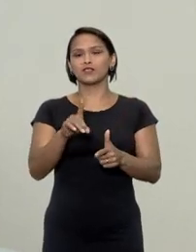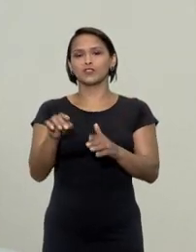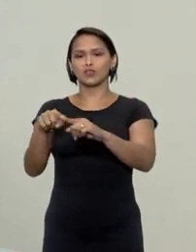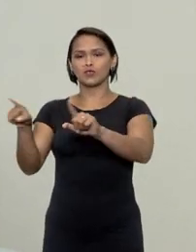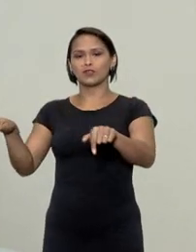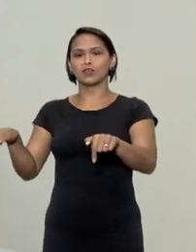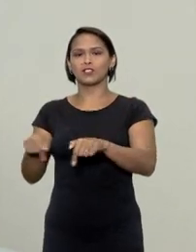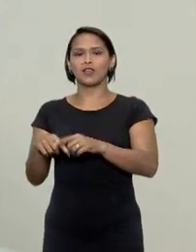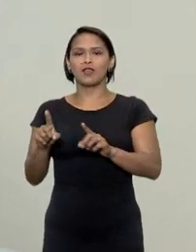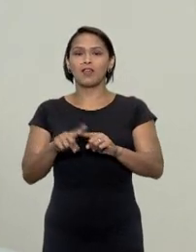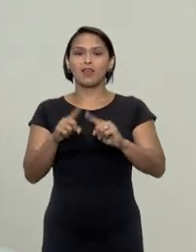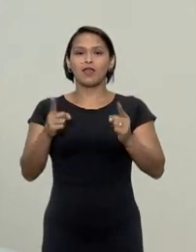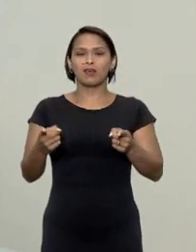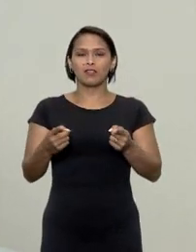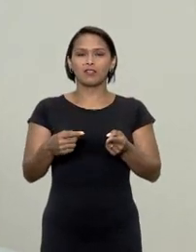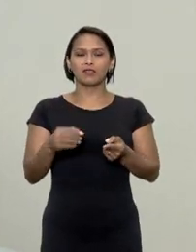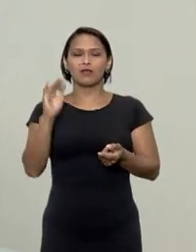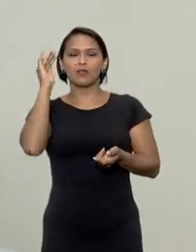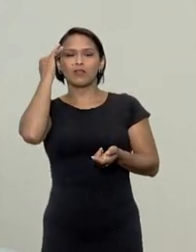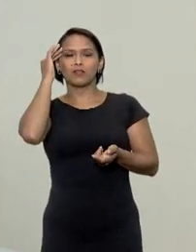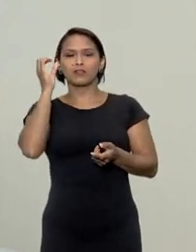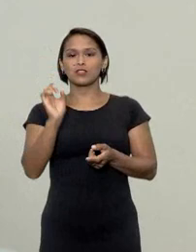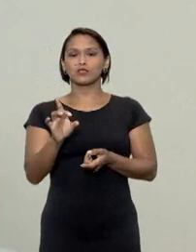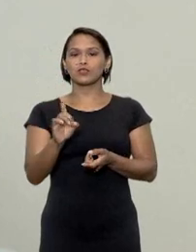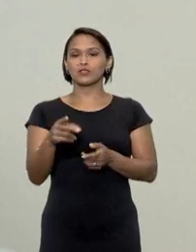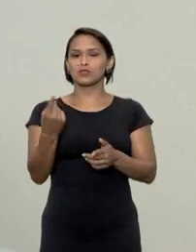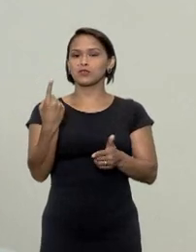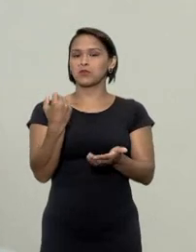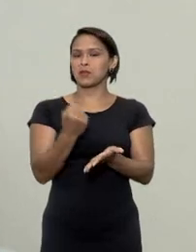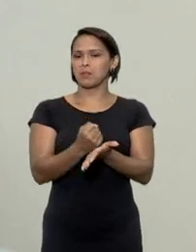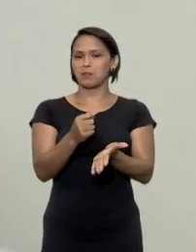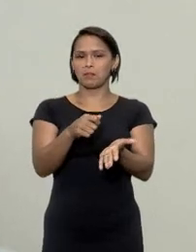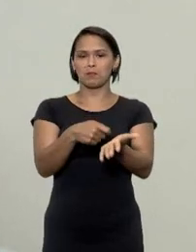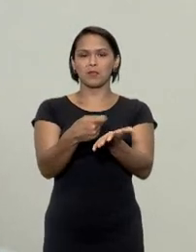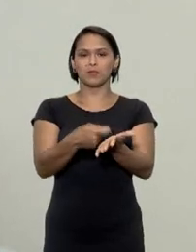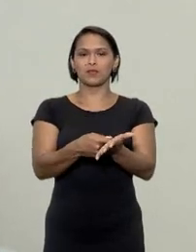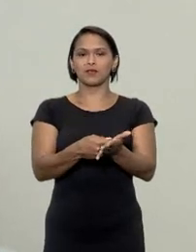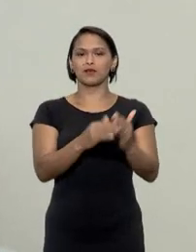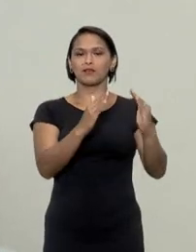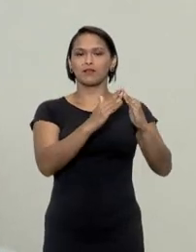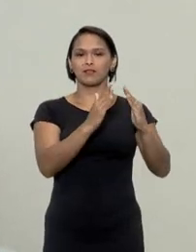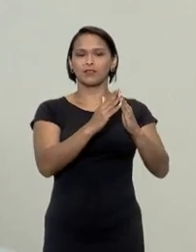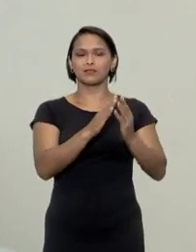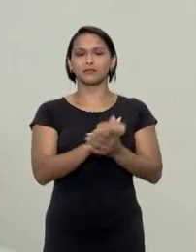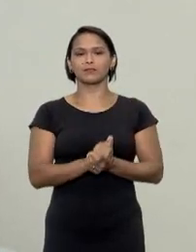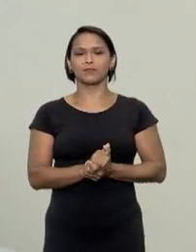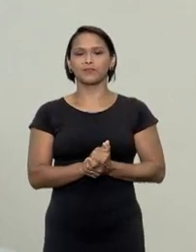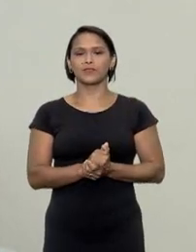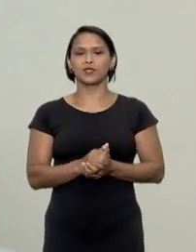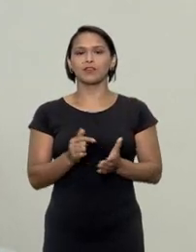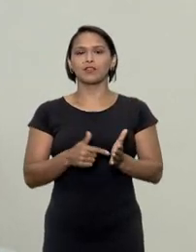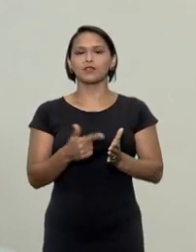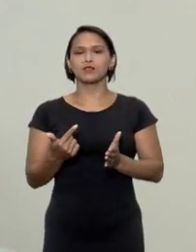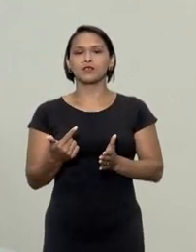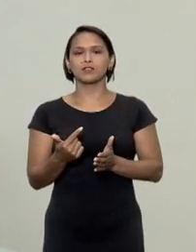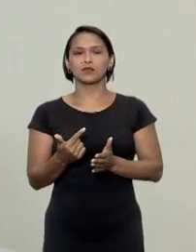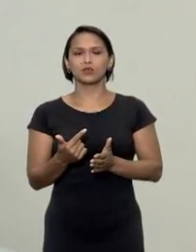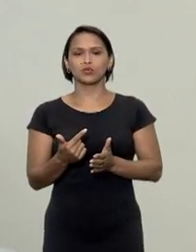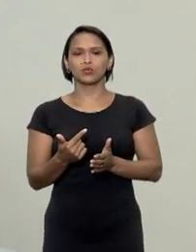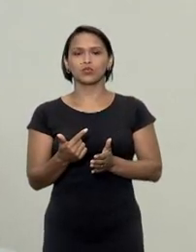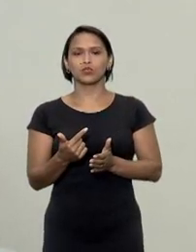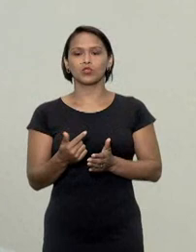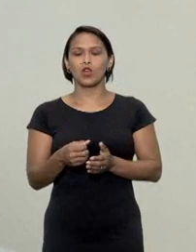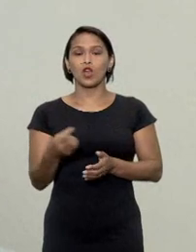então em tese o que poderia ser penhorado pelo ente público era o lote para quitar a dívida tributária e segundo o